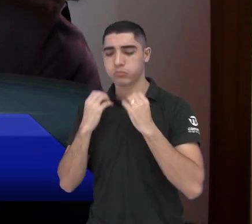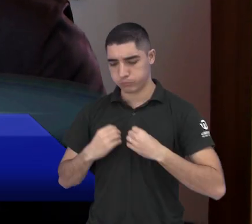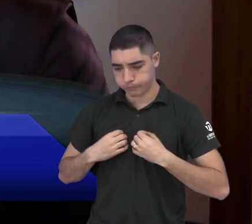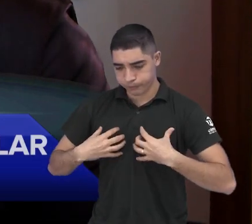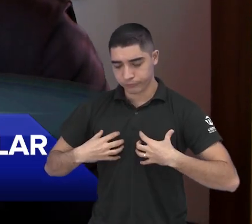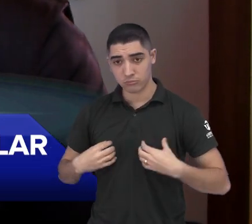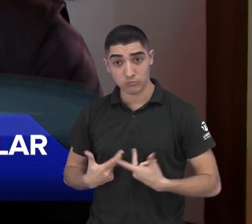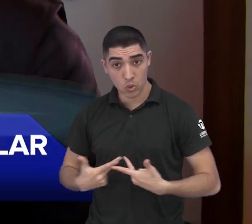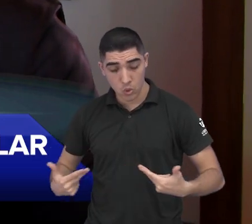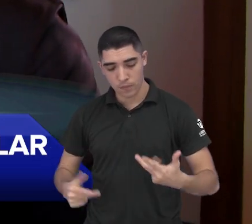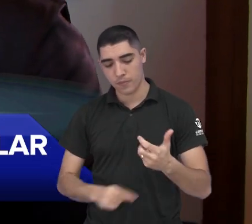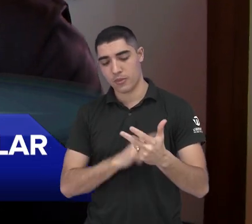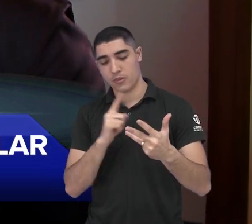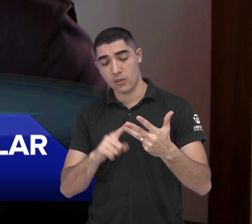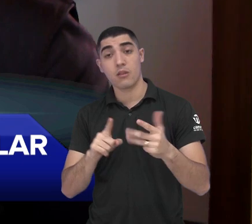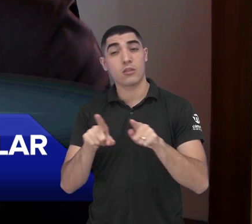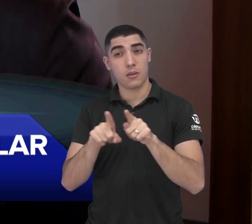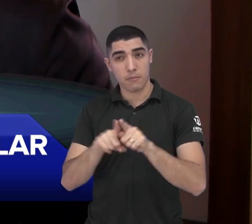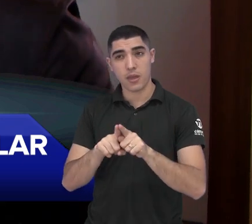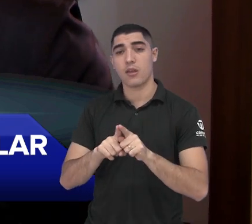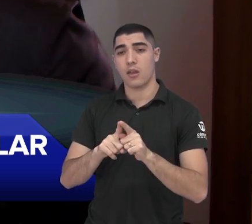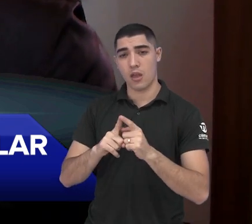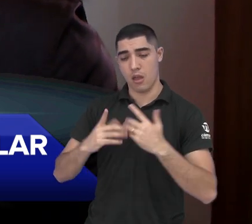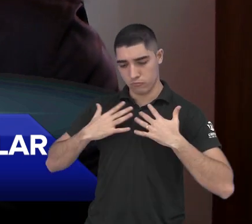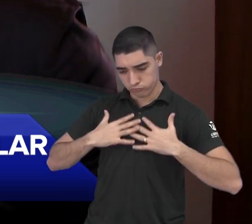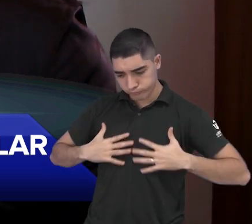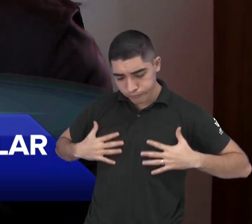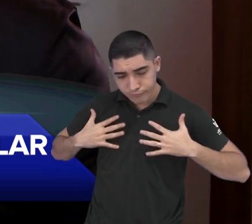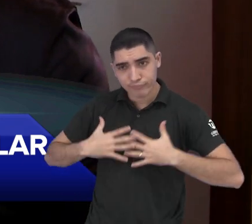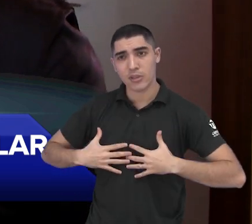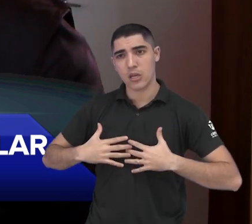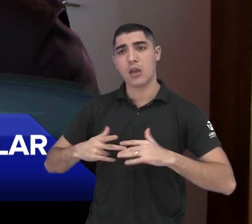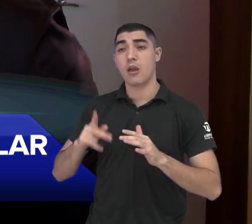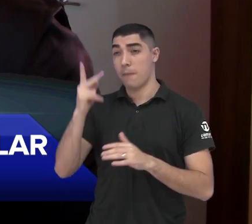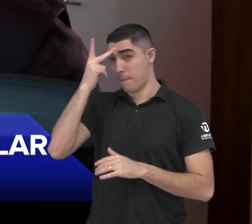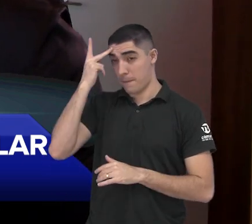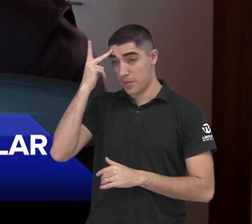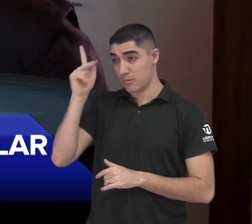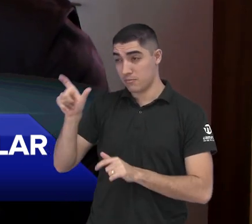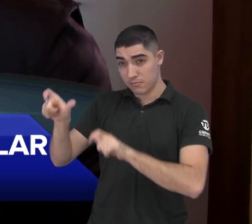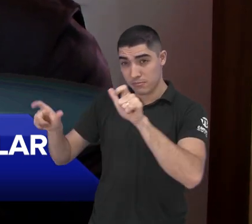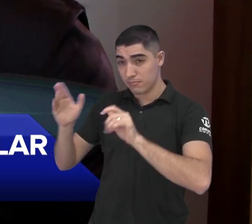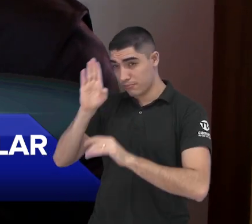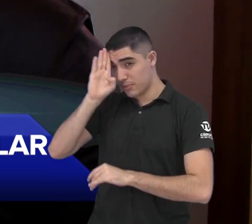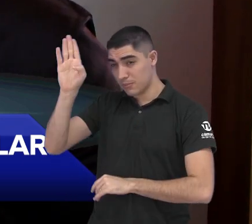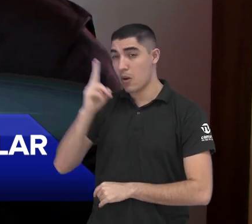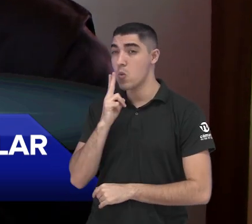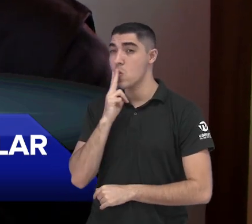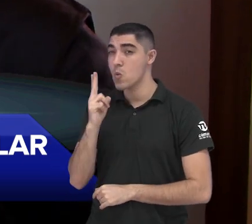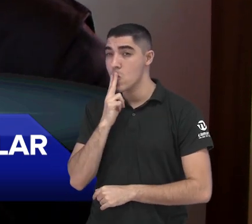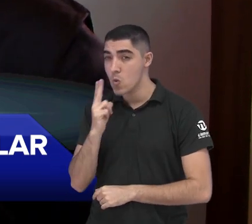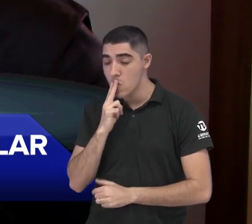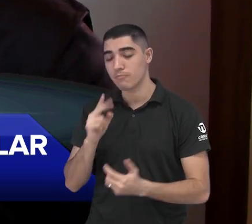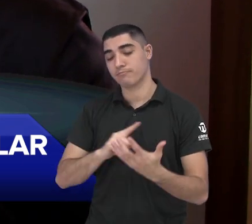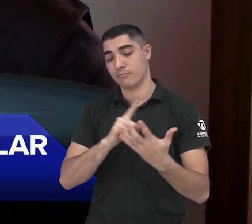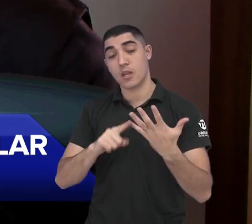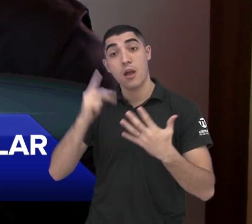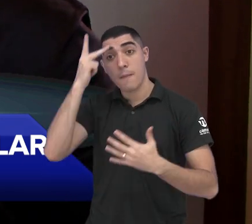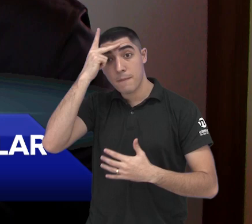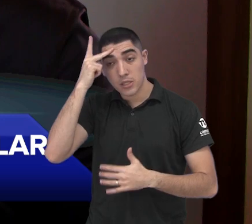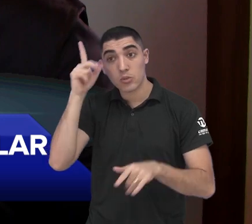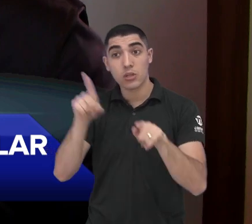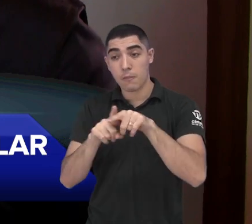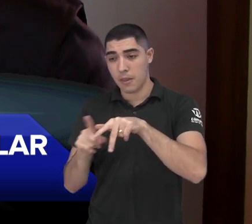linfática. Então, a gente tem aí as doenças arteriais periféricas, muito relacionadas com pacientes tabagistas. A gente tem os pacientes que